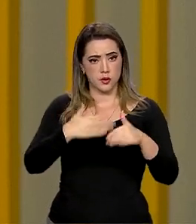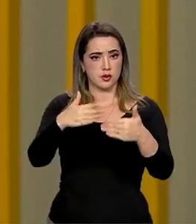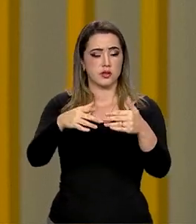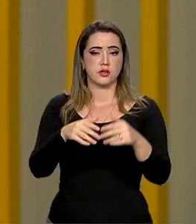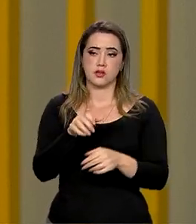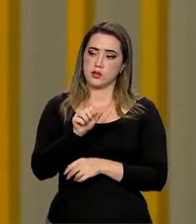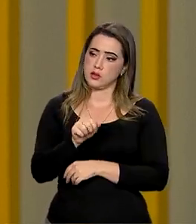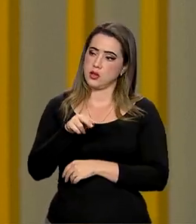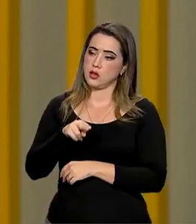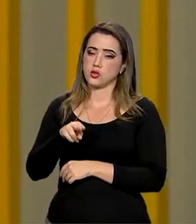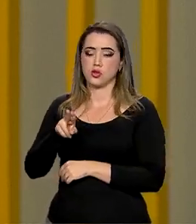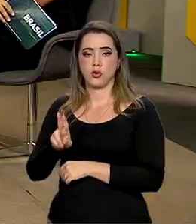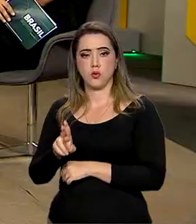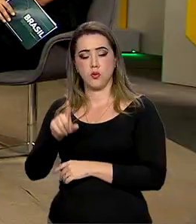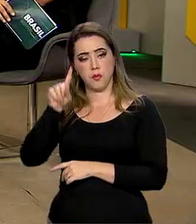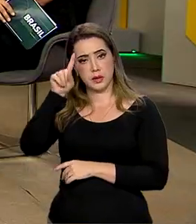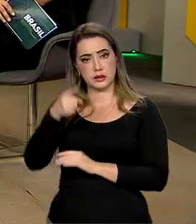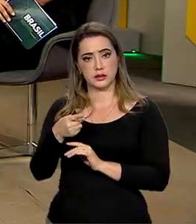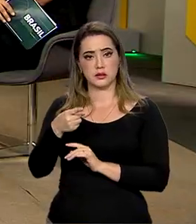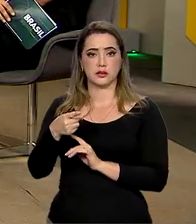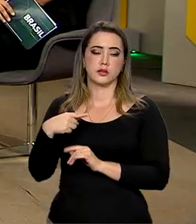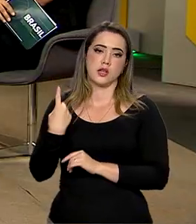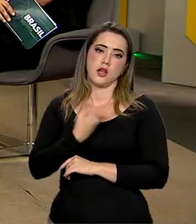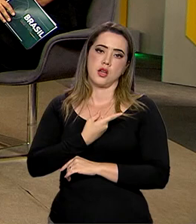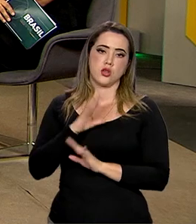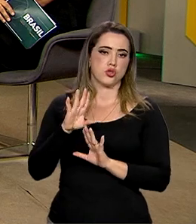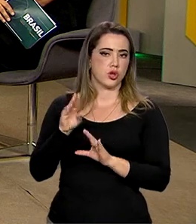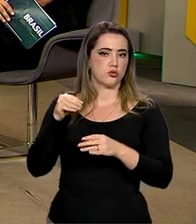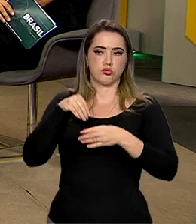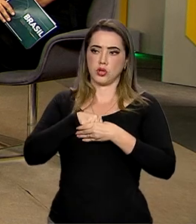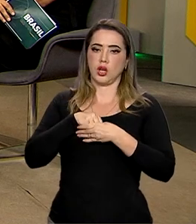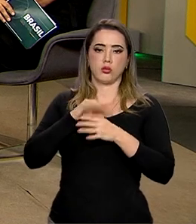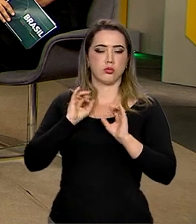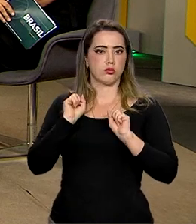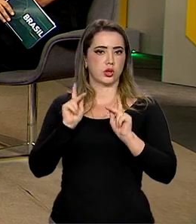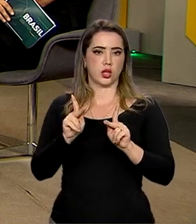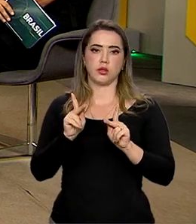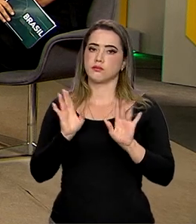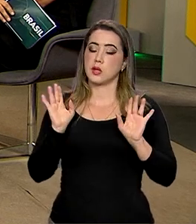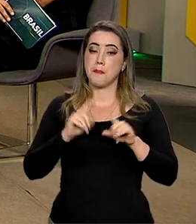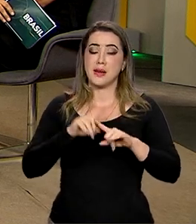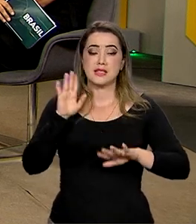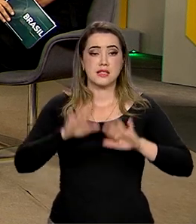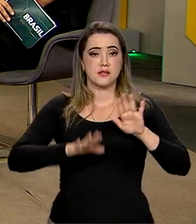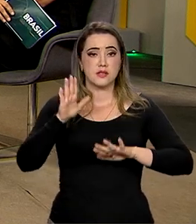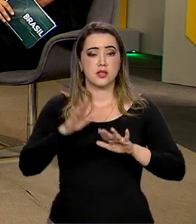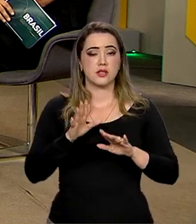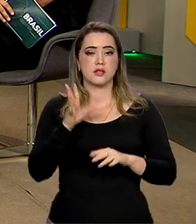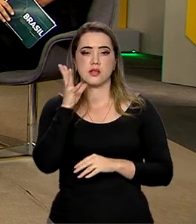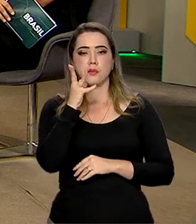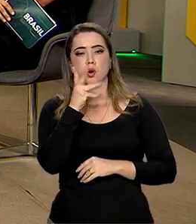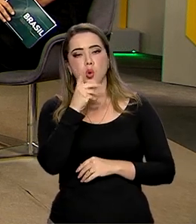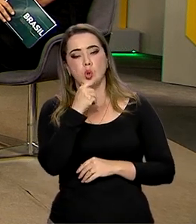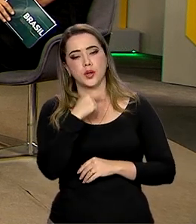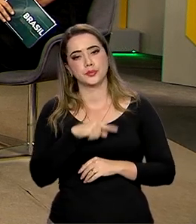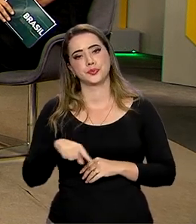a AGU expede uma orientação a gente, a gente internaliza esses entendimentos. Mas, muitas vezes, isso demora.